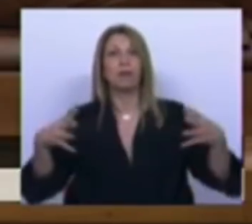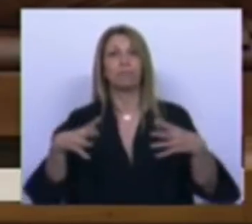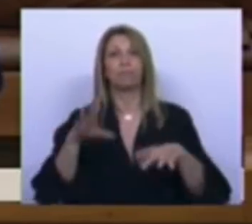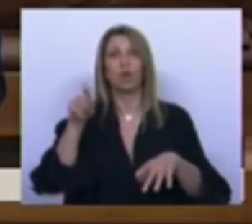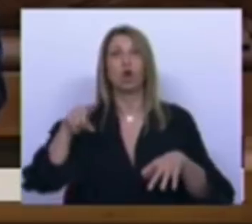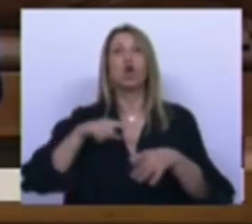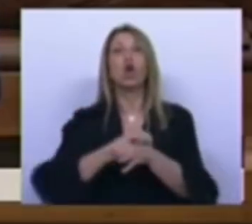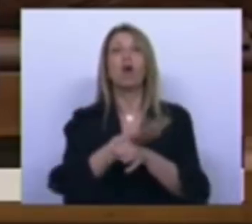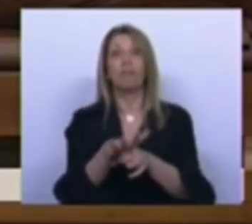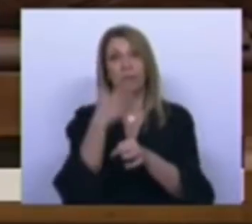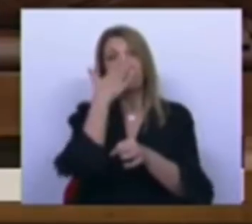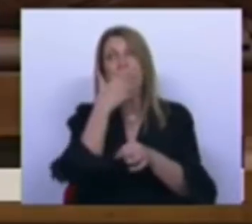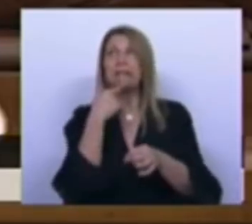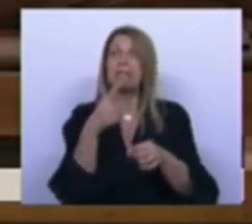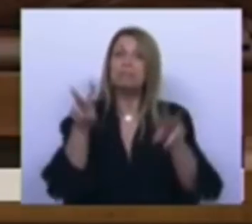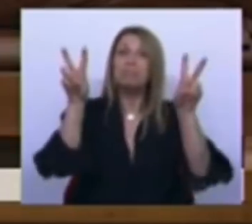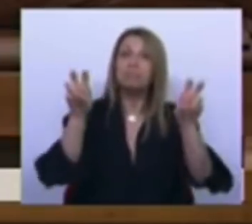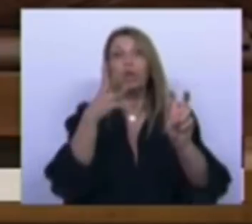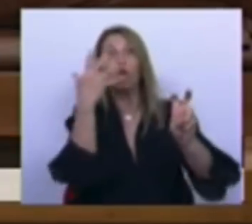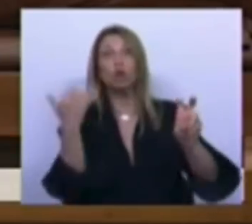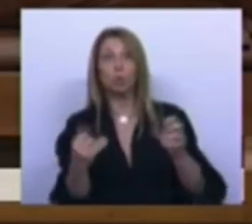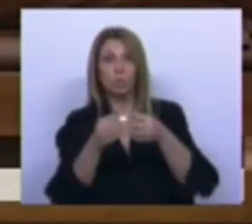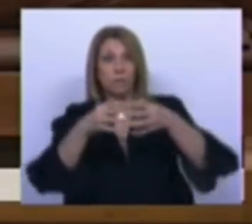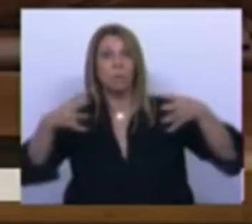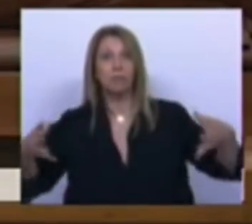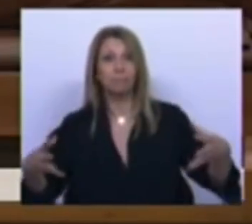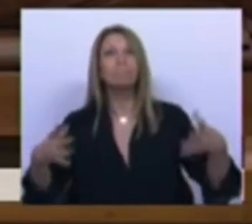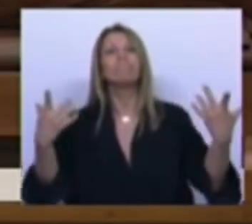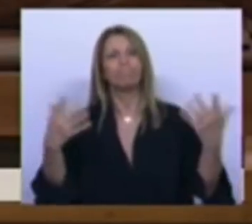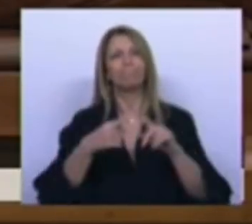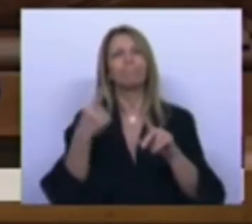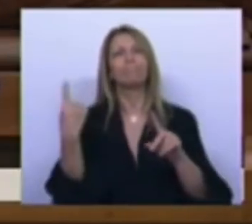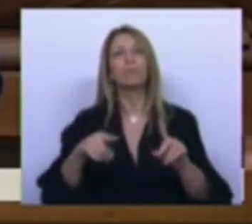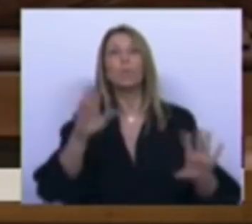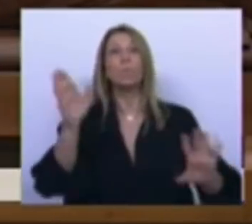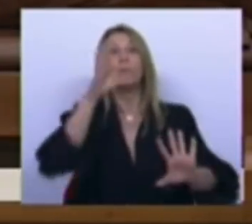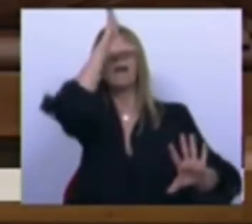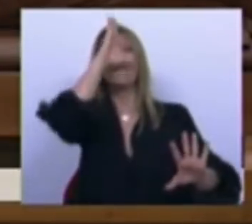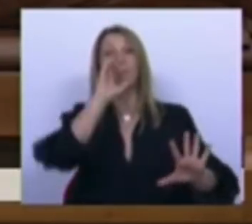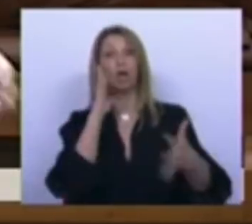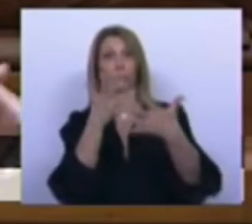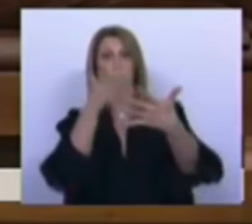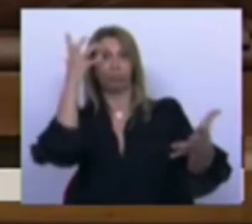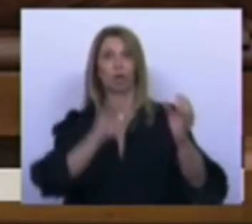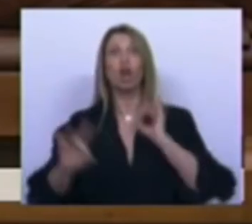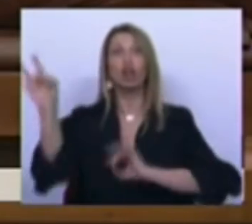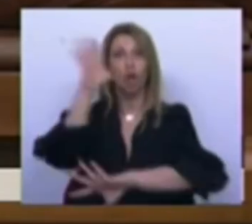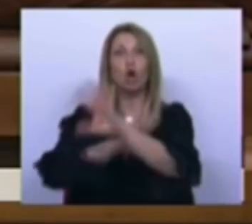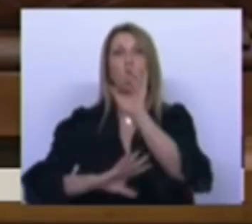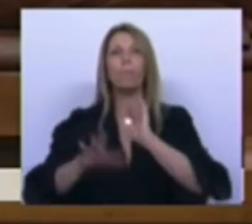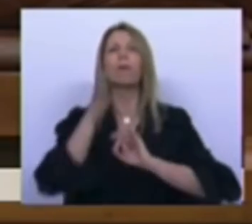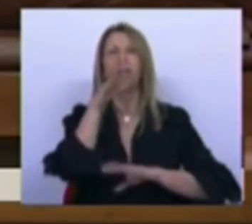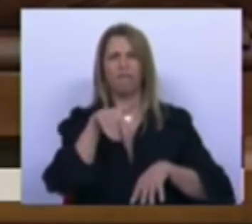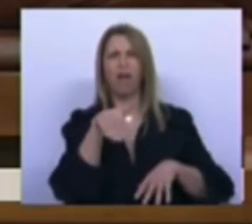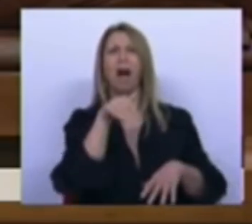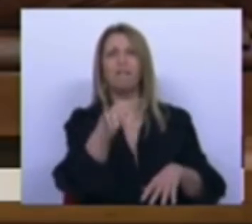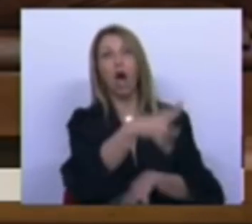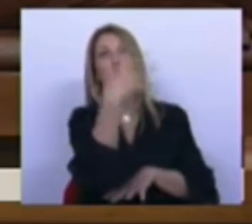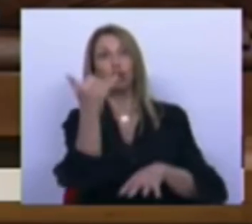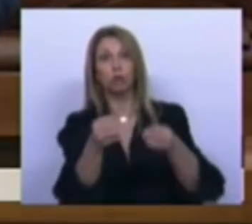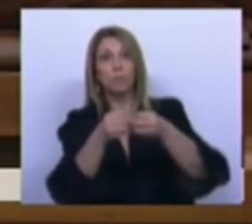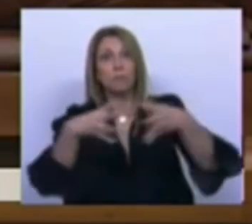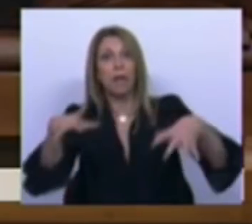que lhe alça. É que temos o Primeiro-Ministro mais vidente da Europa, o primeiro que disse que iríamos ter uma segunda vaga. E nós